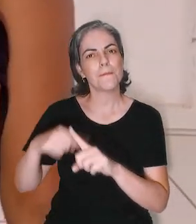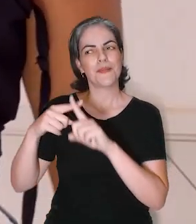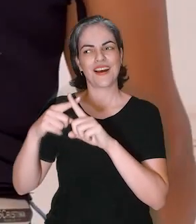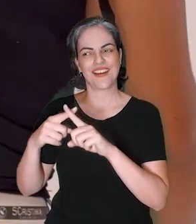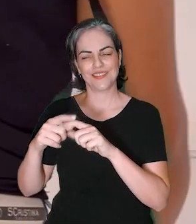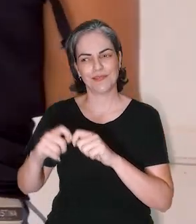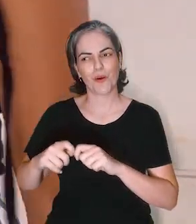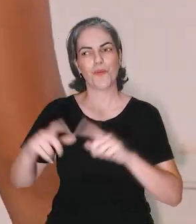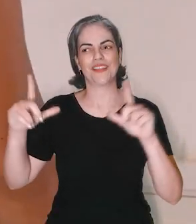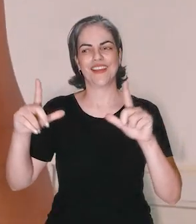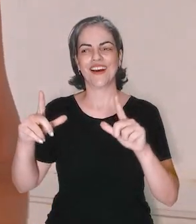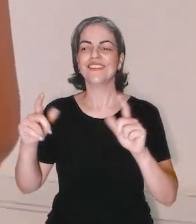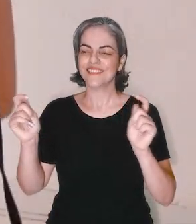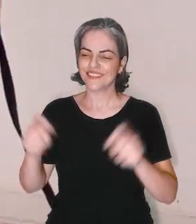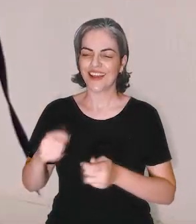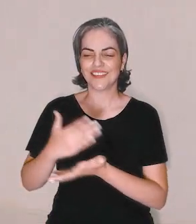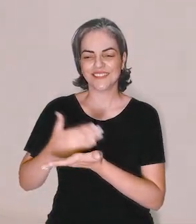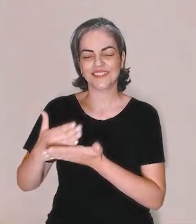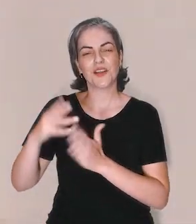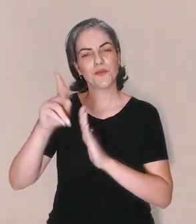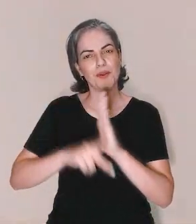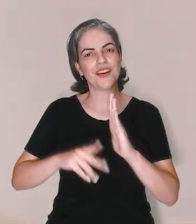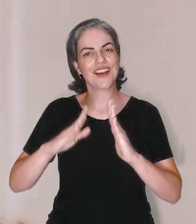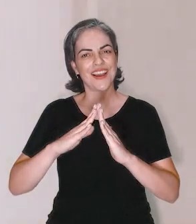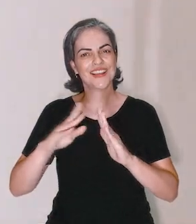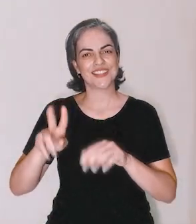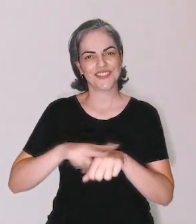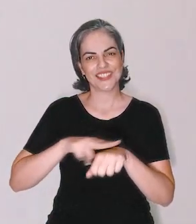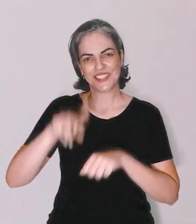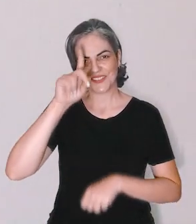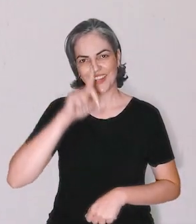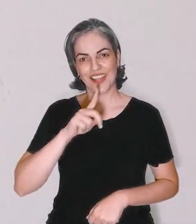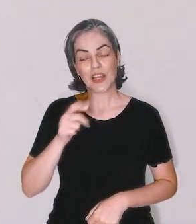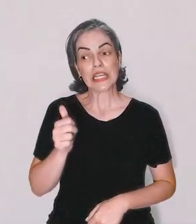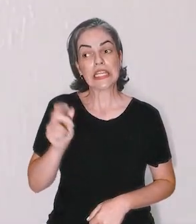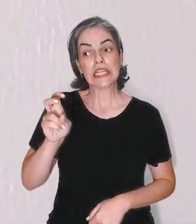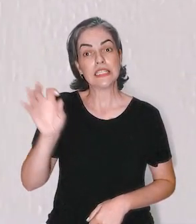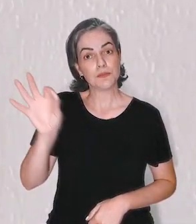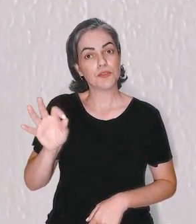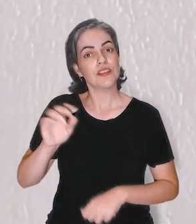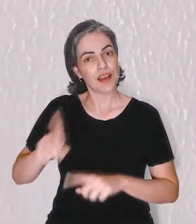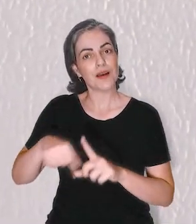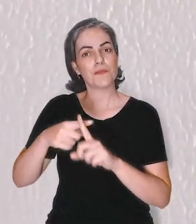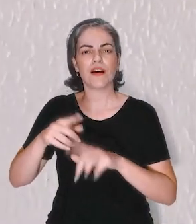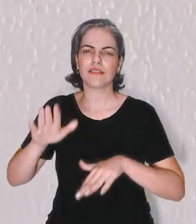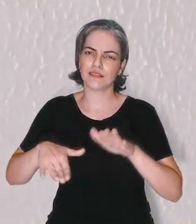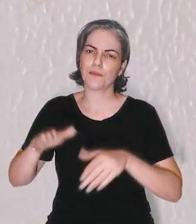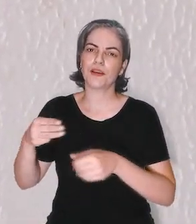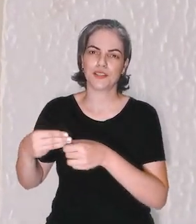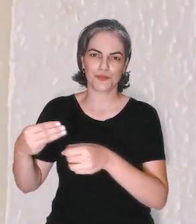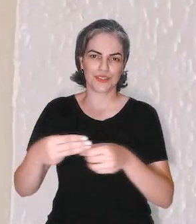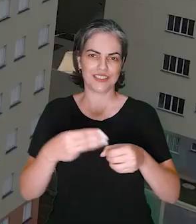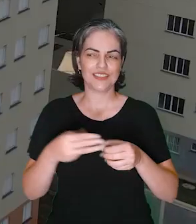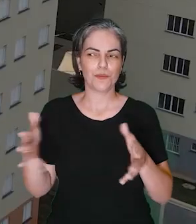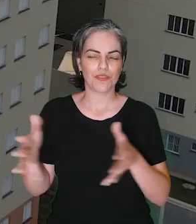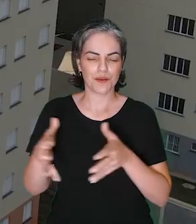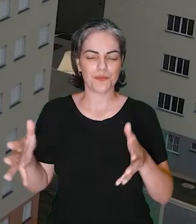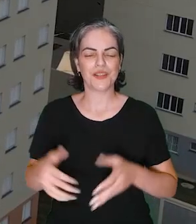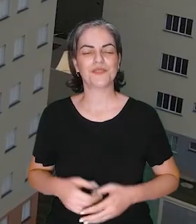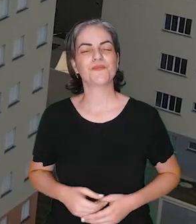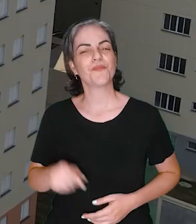por meio do programa Casa Verde e Amarela, chegando a um reajuste de 15%, dependendo do tamanho do município.